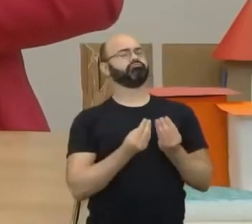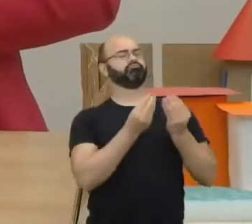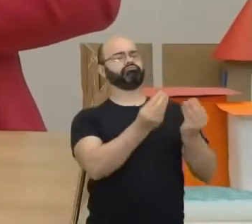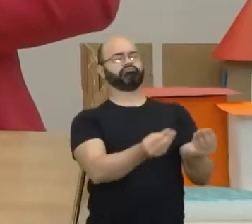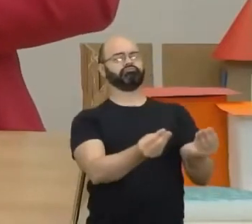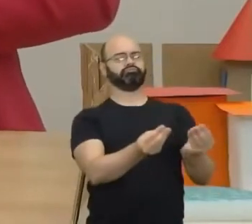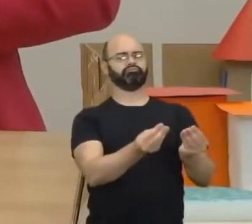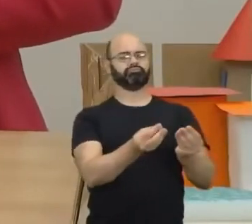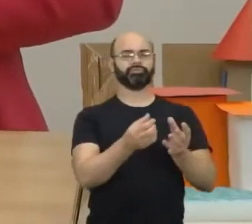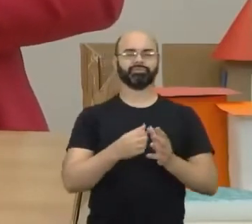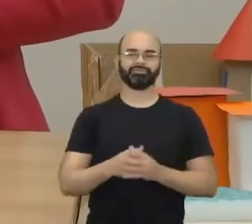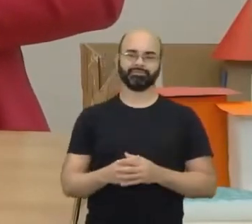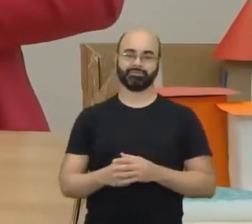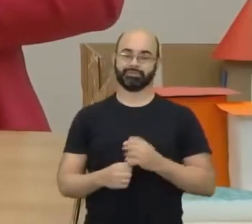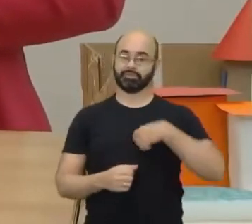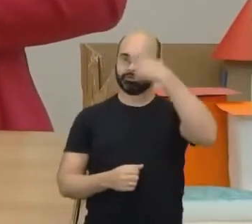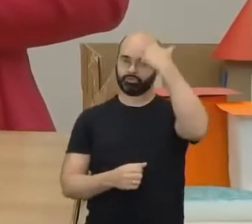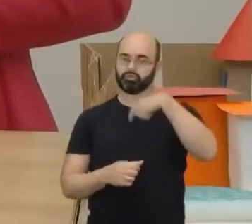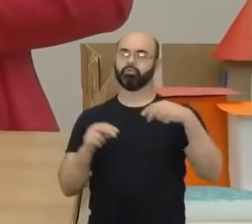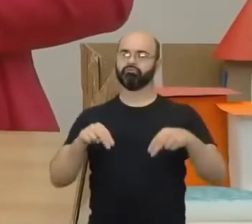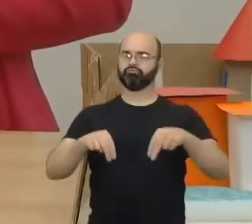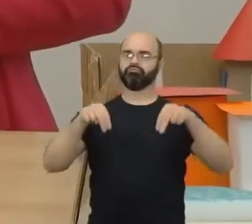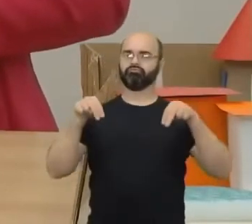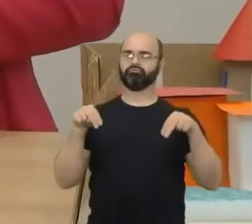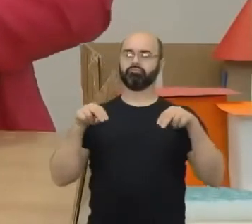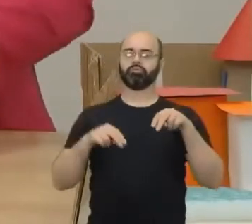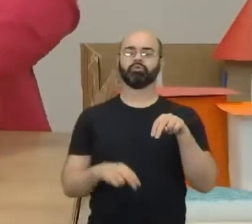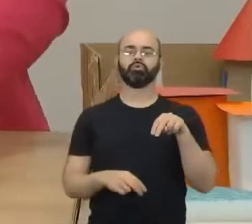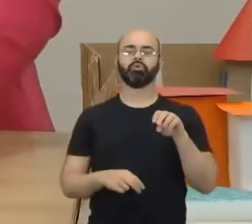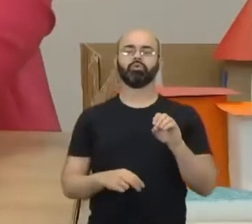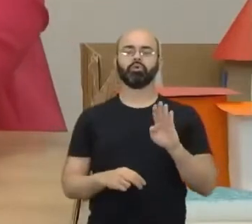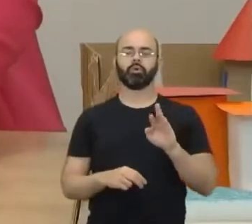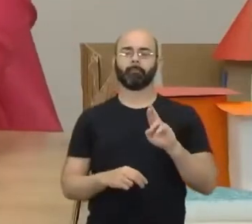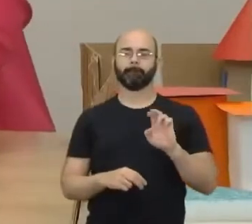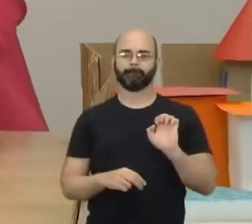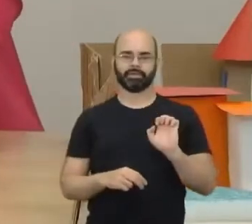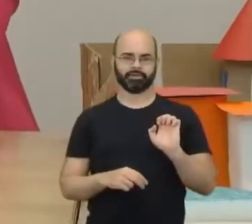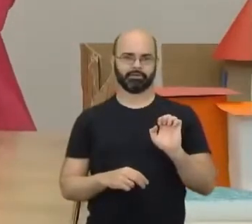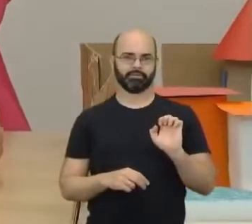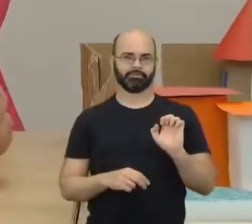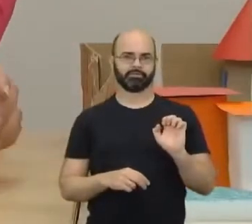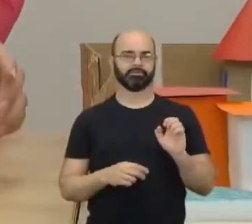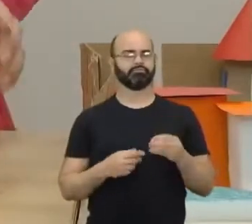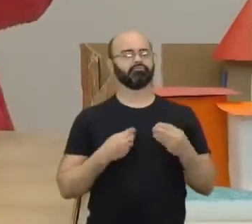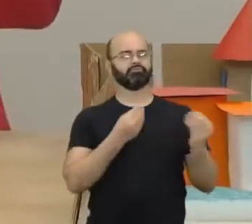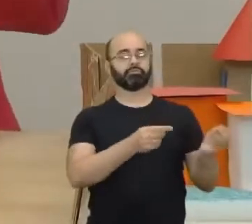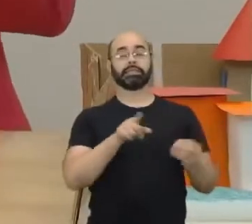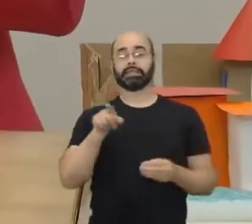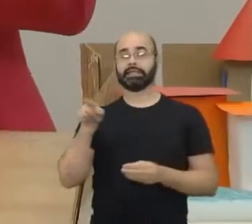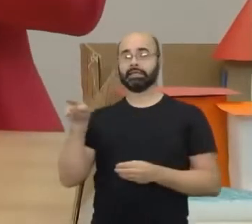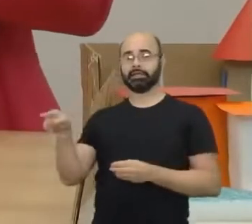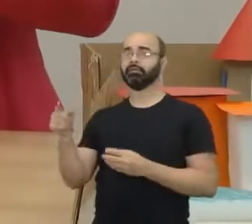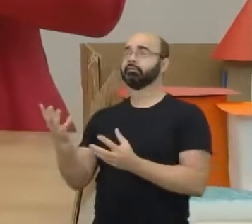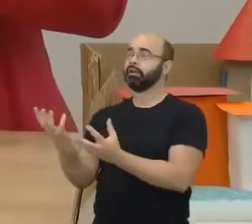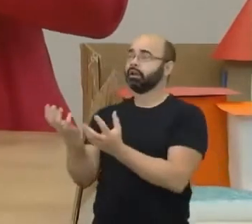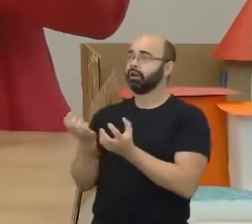Então, o suzerano, ele é um nobre. Ele concedeu terras. Para quem? Para o seu vassalo.